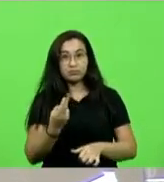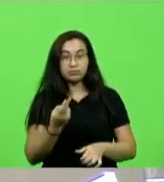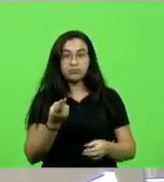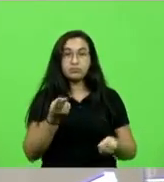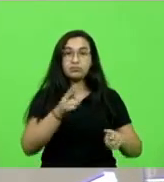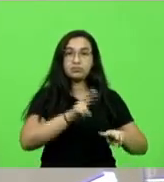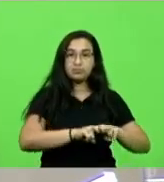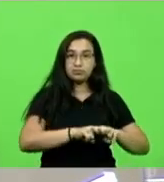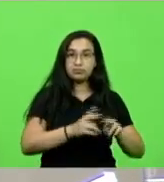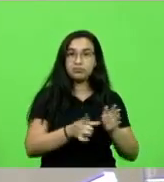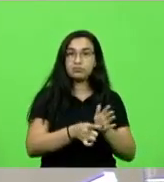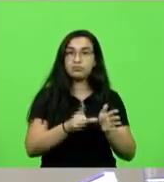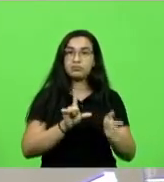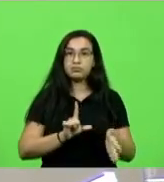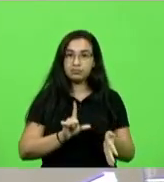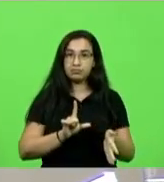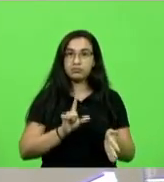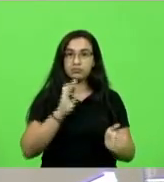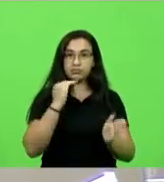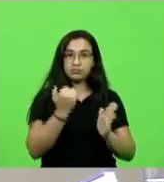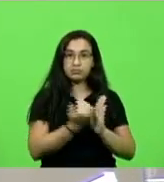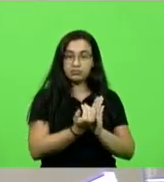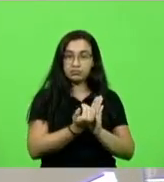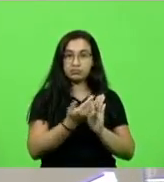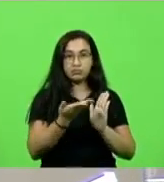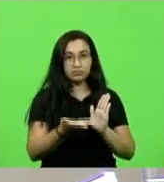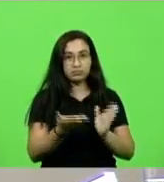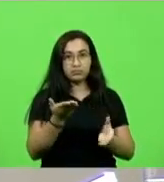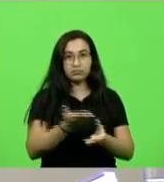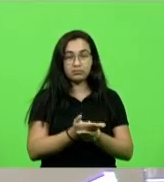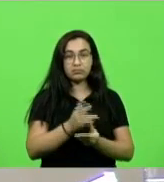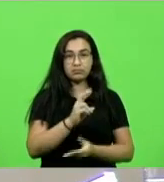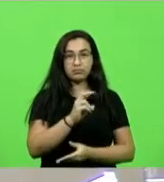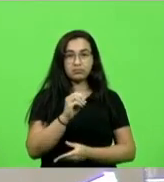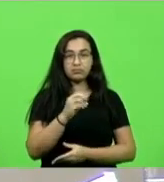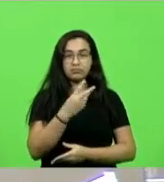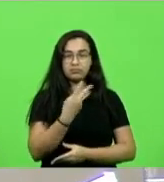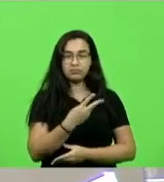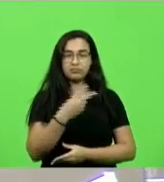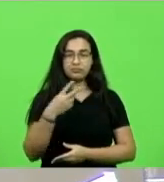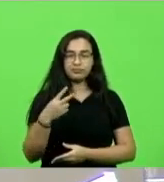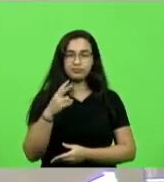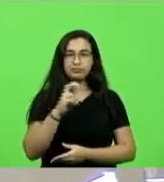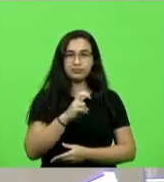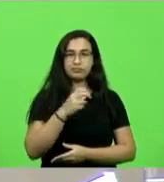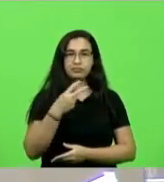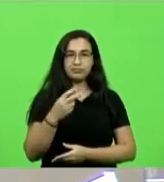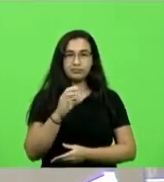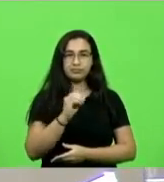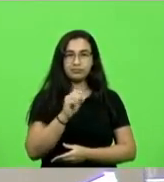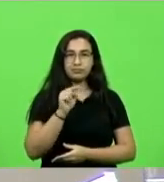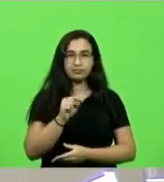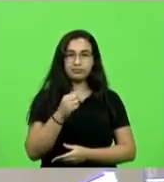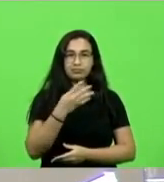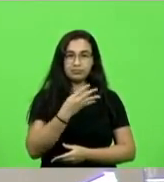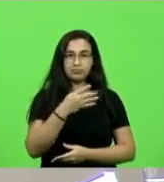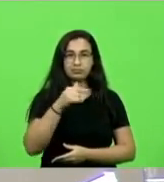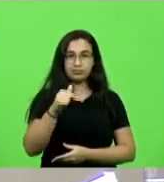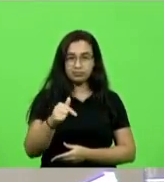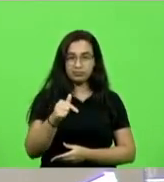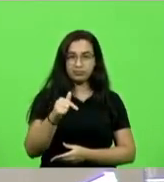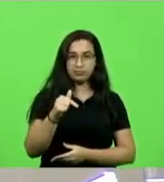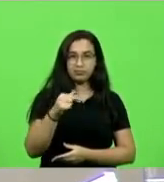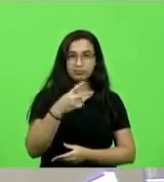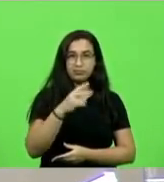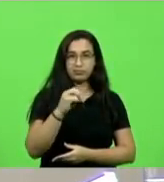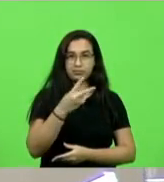preventiva determinada no bojo do processo 50-22-52-0, dígito 47.2020.4